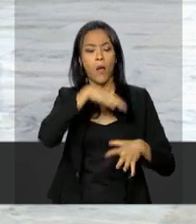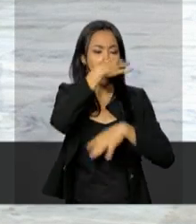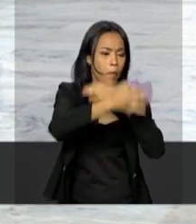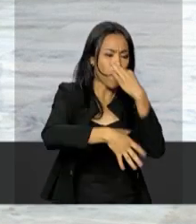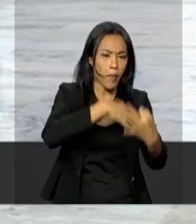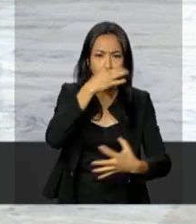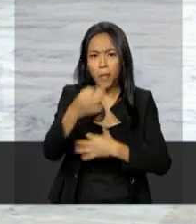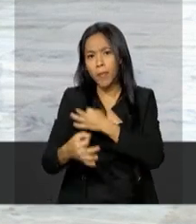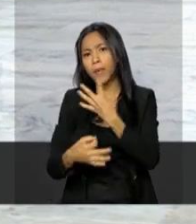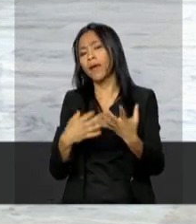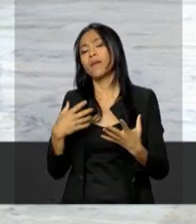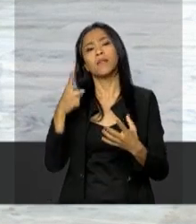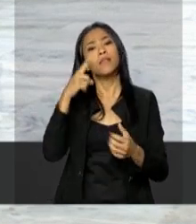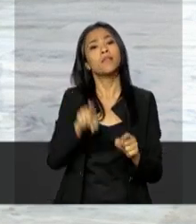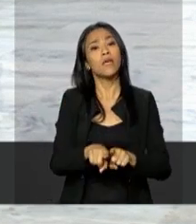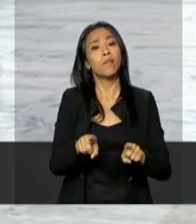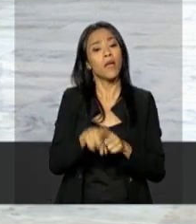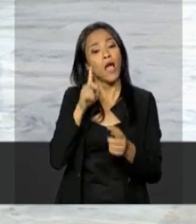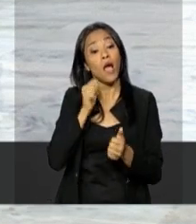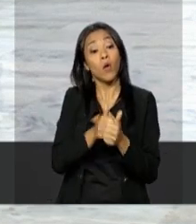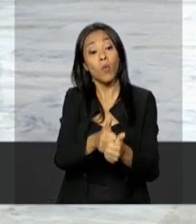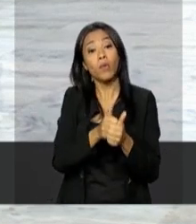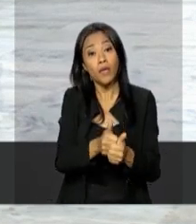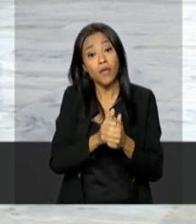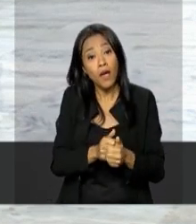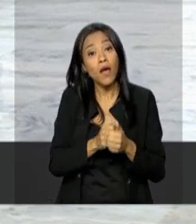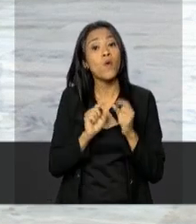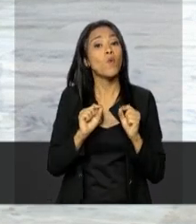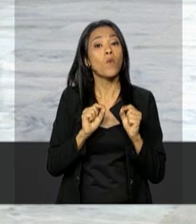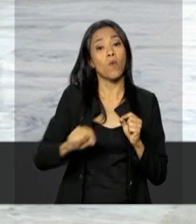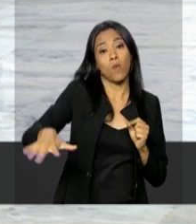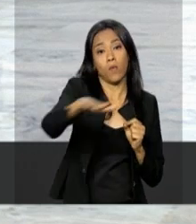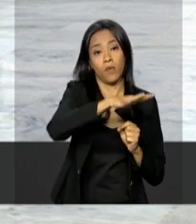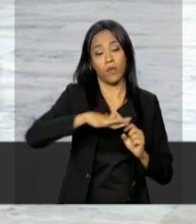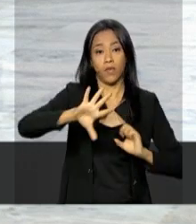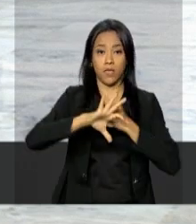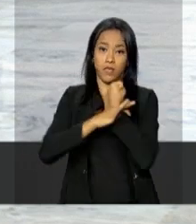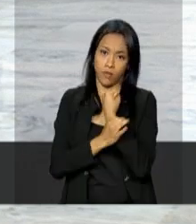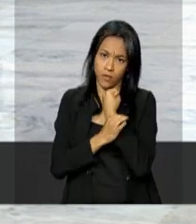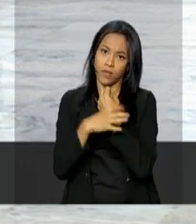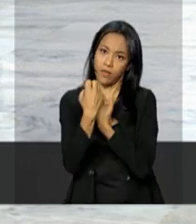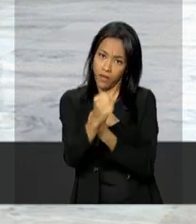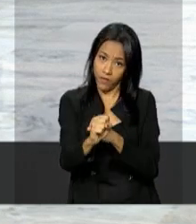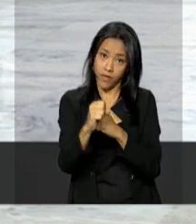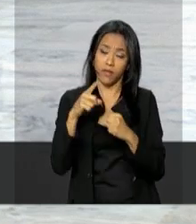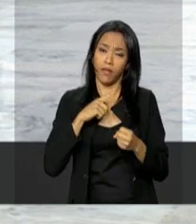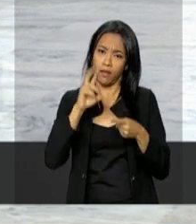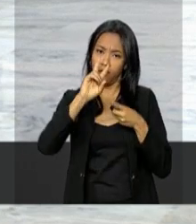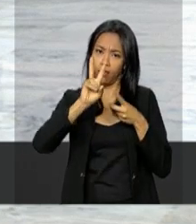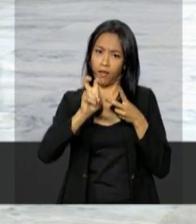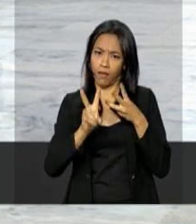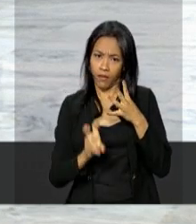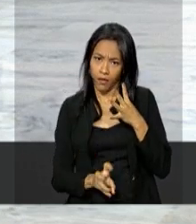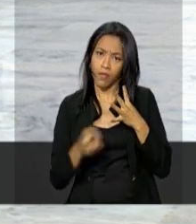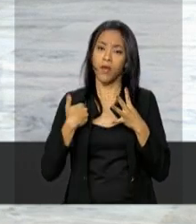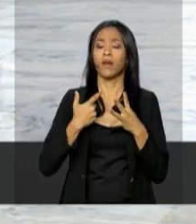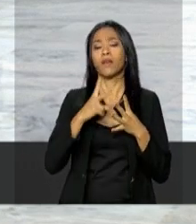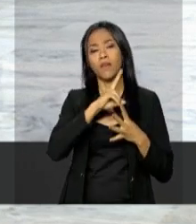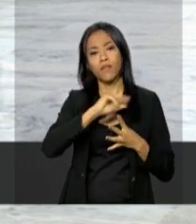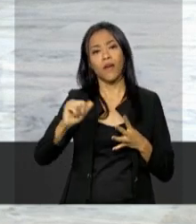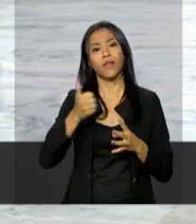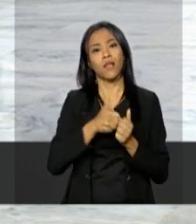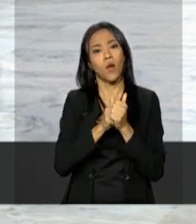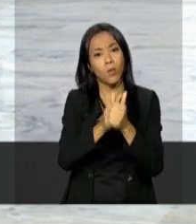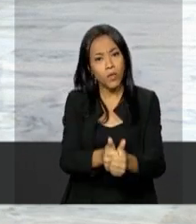sugestões e acompanhamento das atividades de segurança pública e defesa social. Entre os temas que o Conselho vai acompanhar